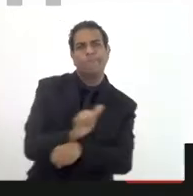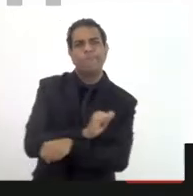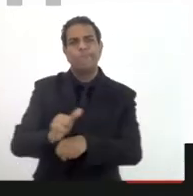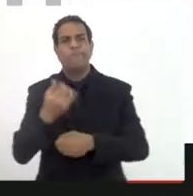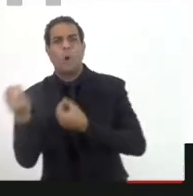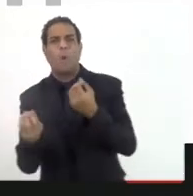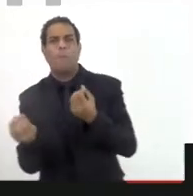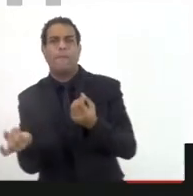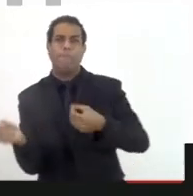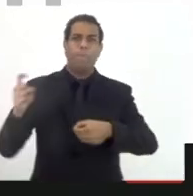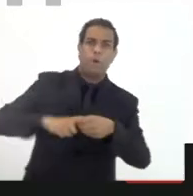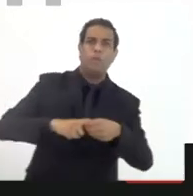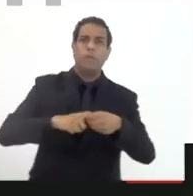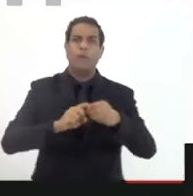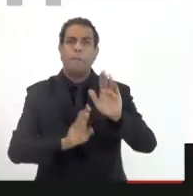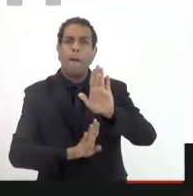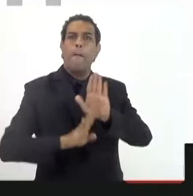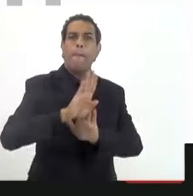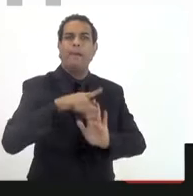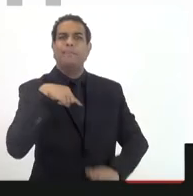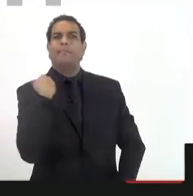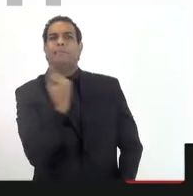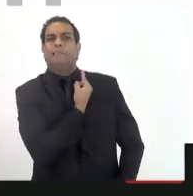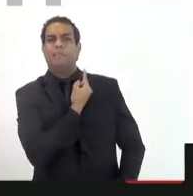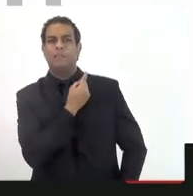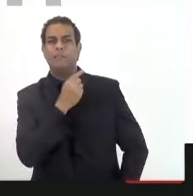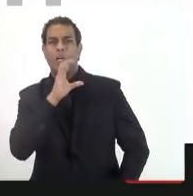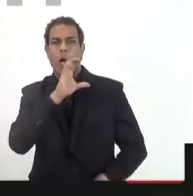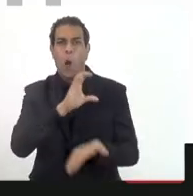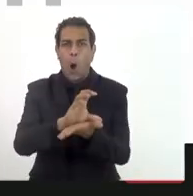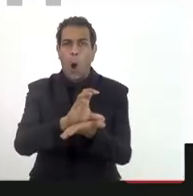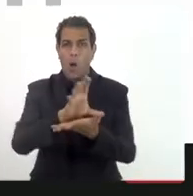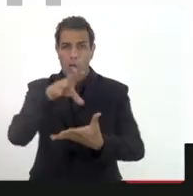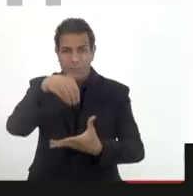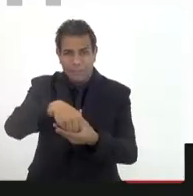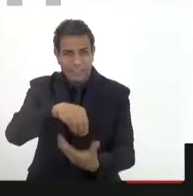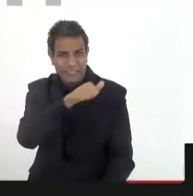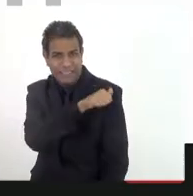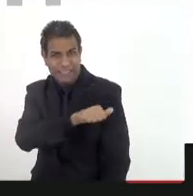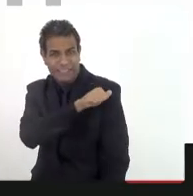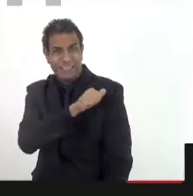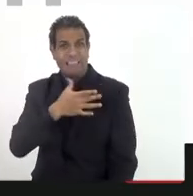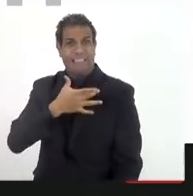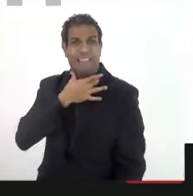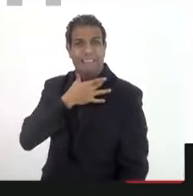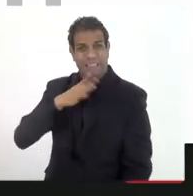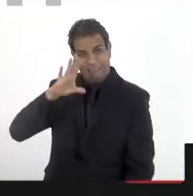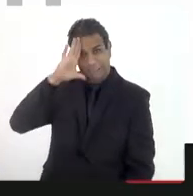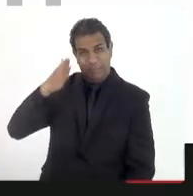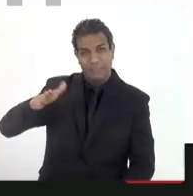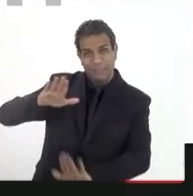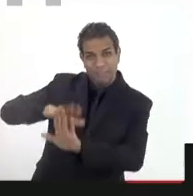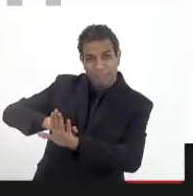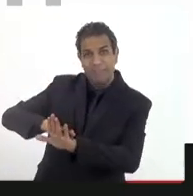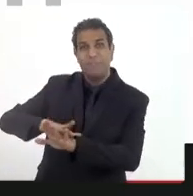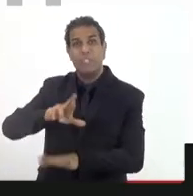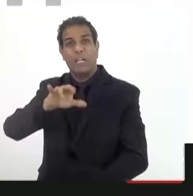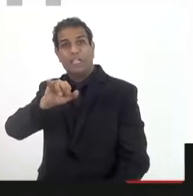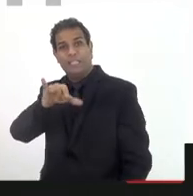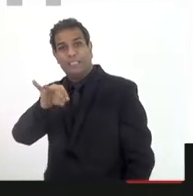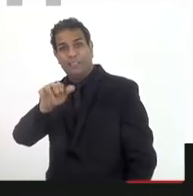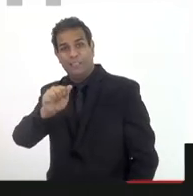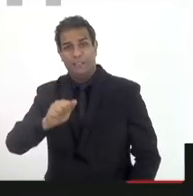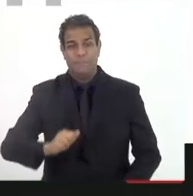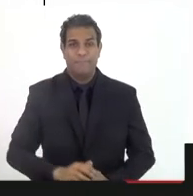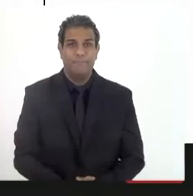a nossa receita e estar enfatizando que a crise do estado do Rio de Janeiro é principalmente receita e não de despesa. Pode,